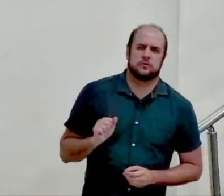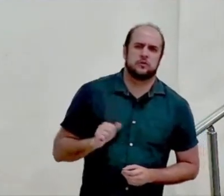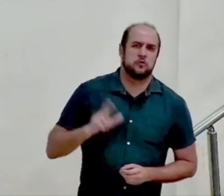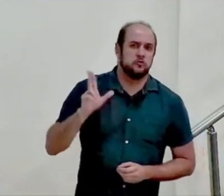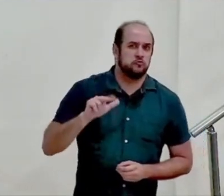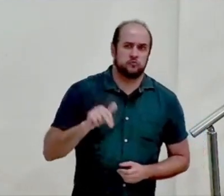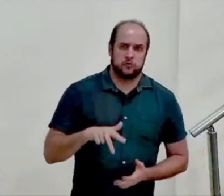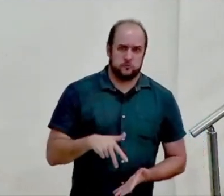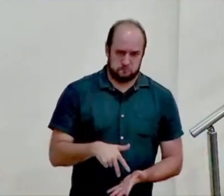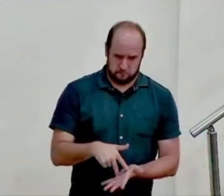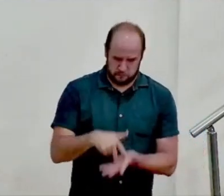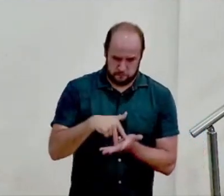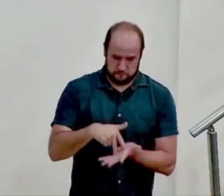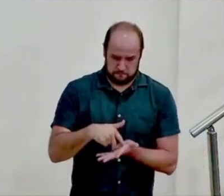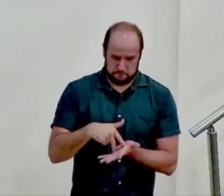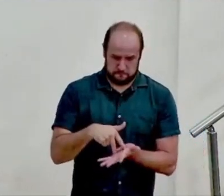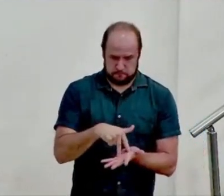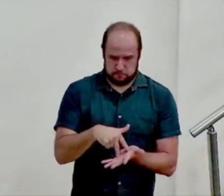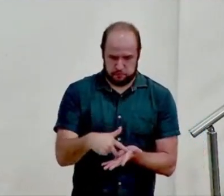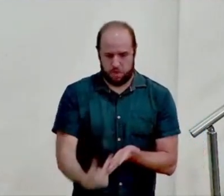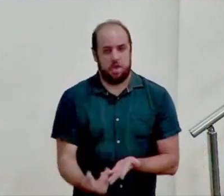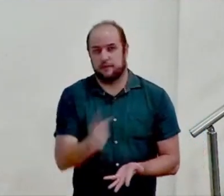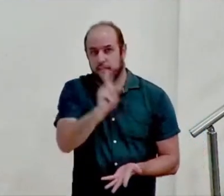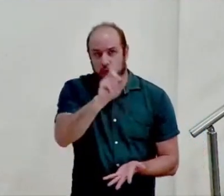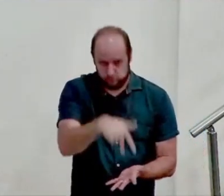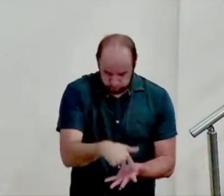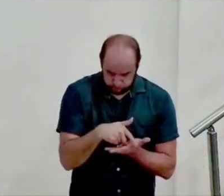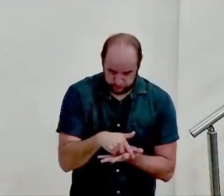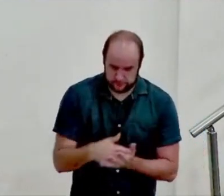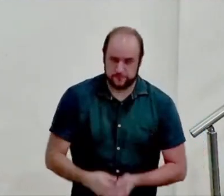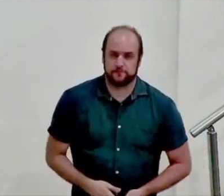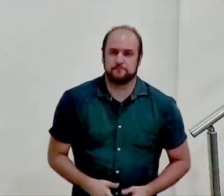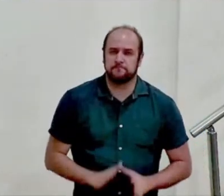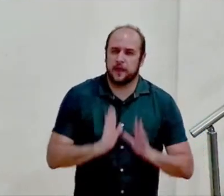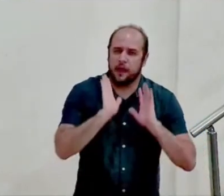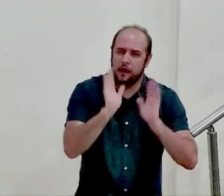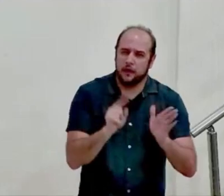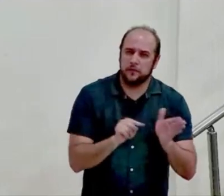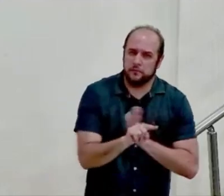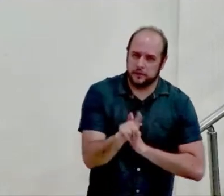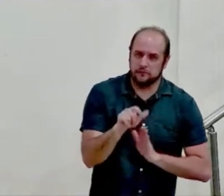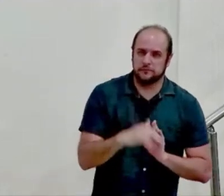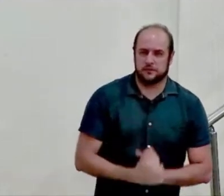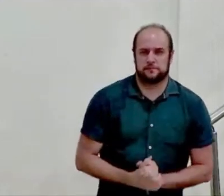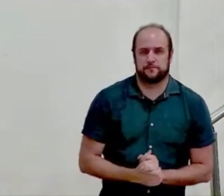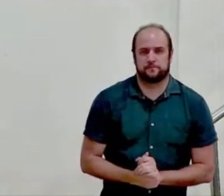abalado agora eu gostaria de lhe perguntar querido